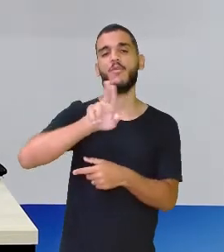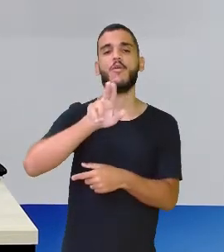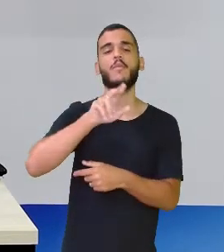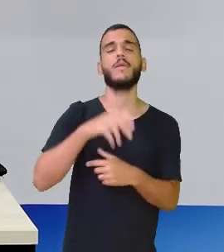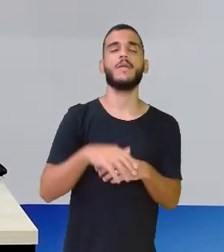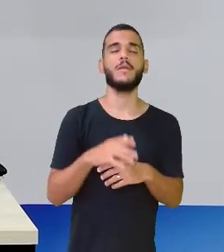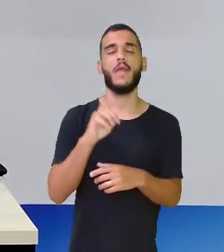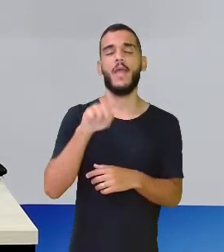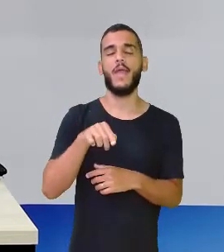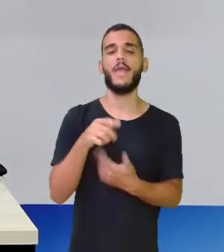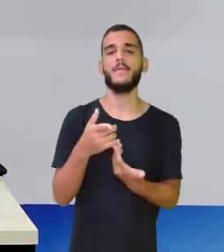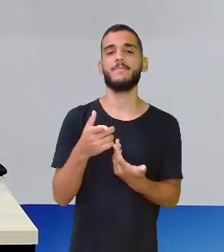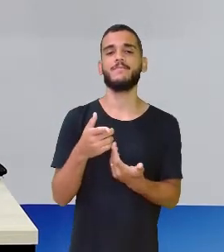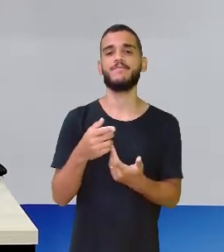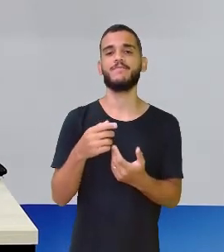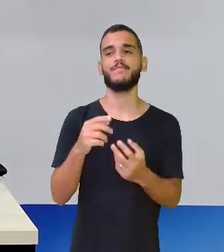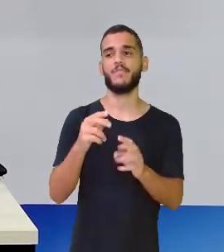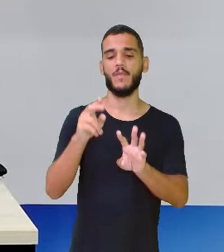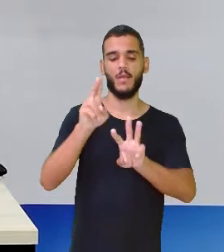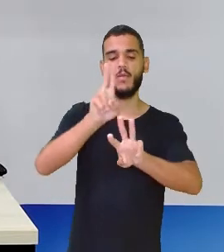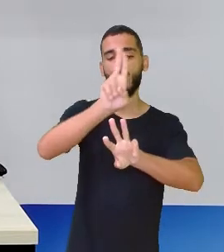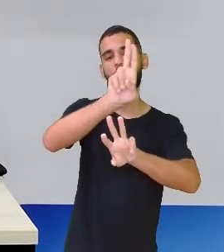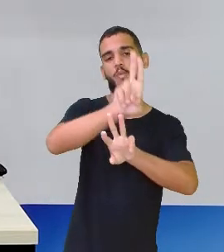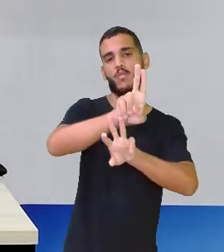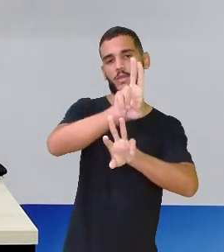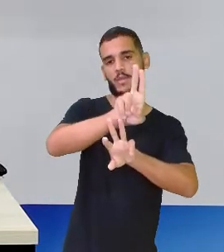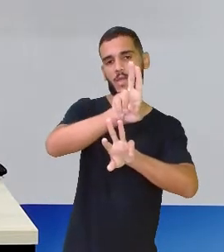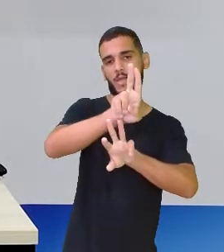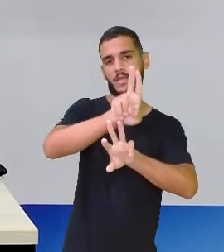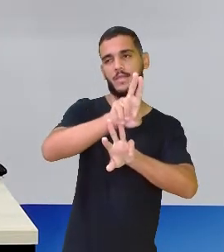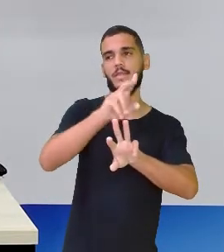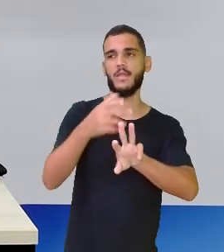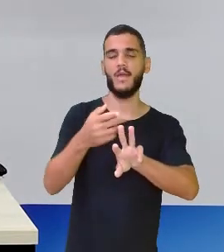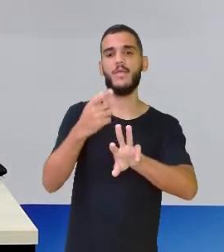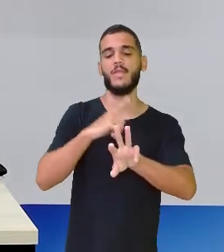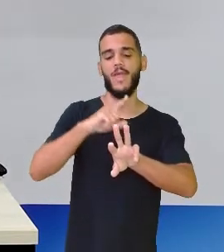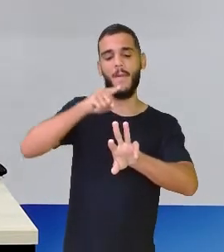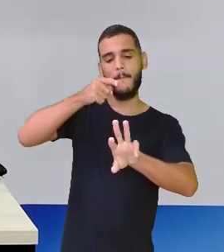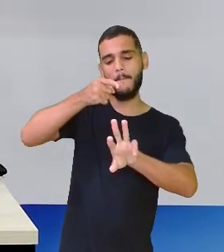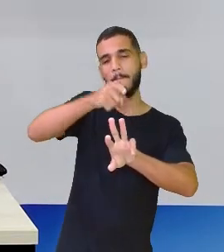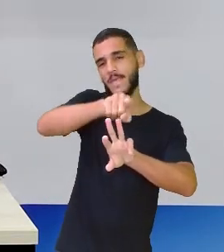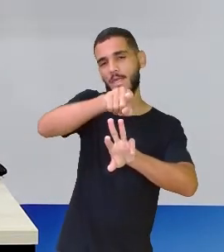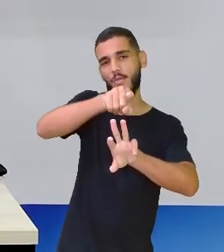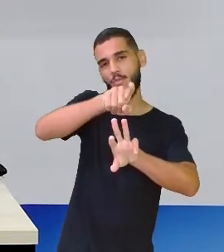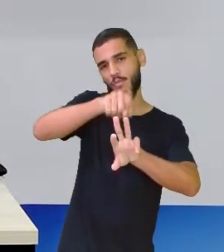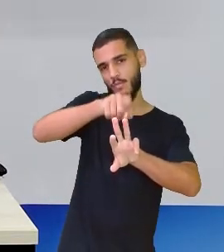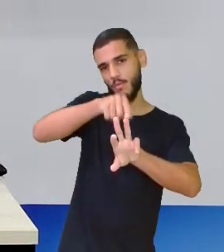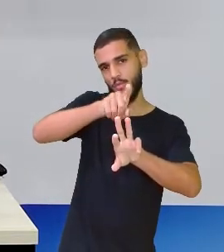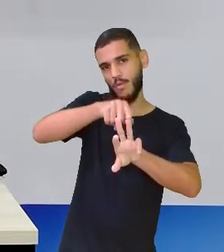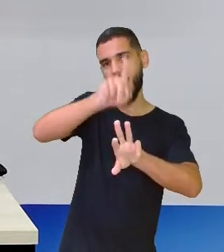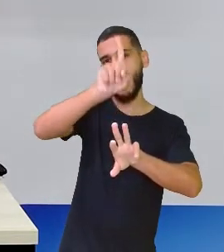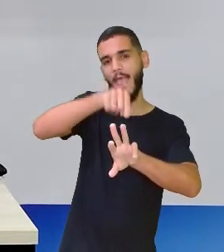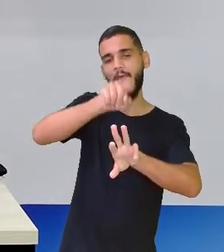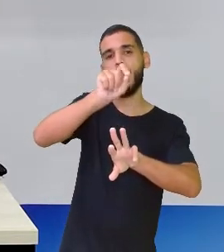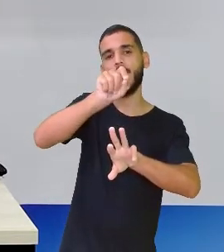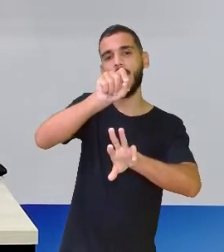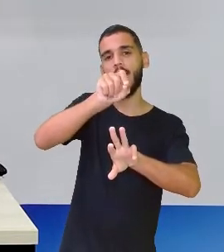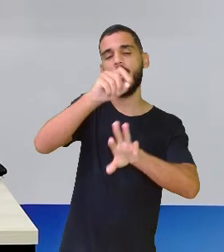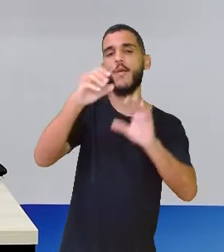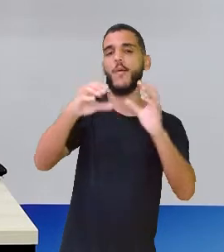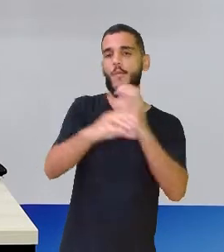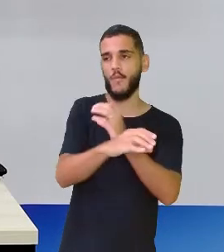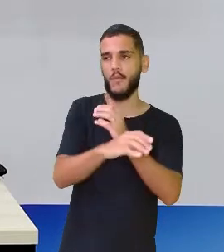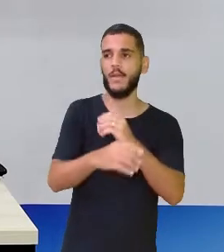eu vou ter mil. Mil quadradinhos representam o inteiro, então cada quadrado desse será uma